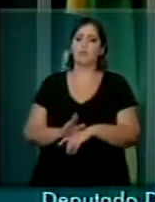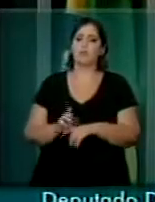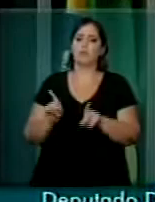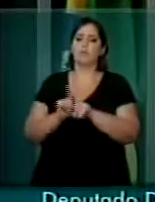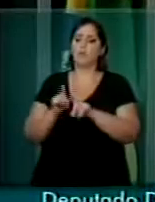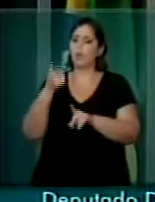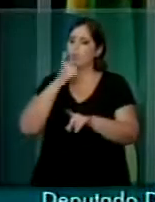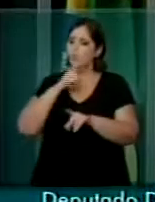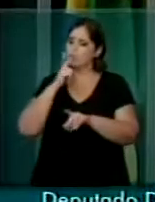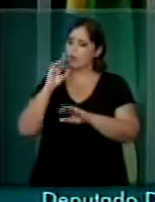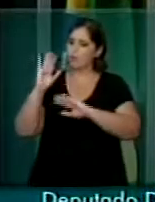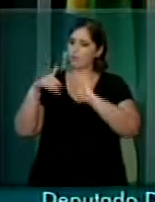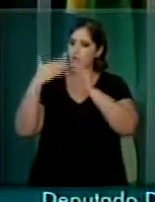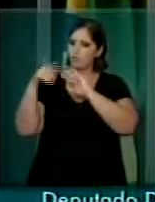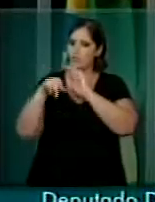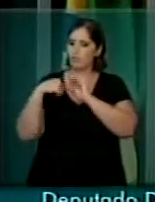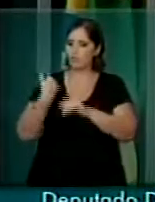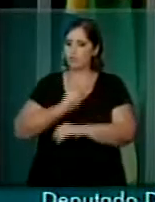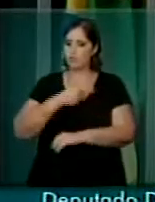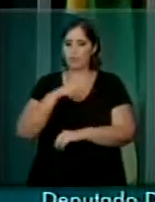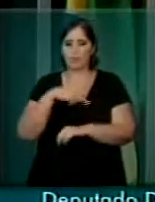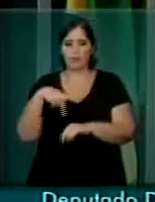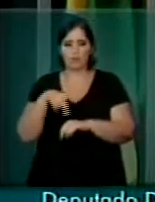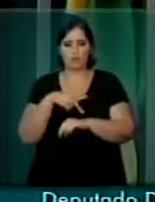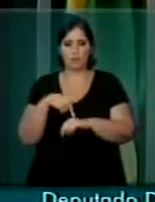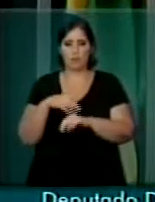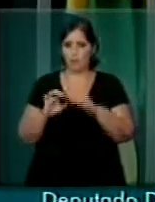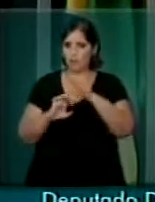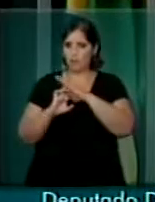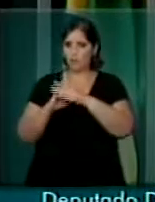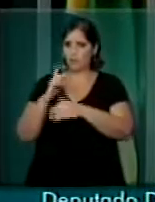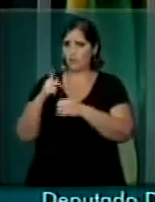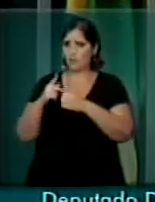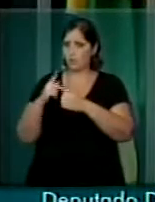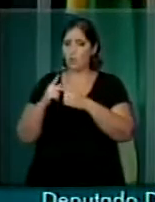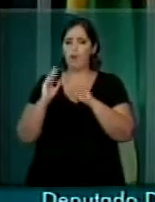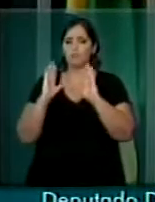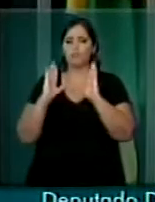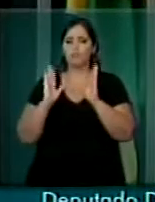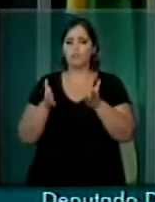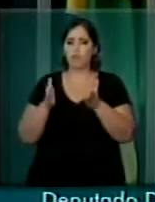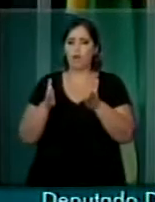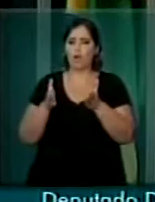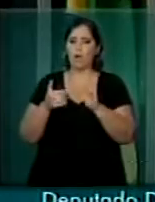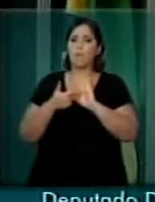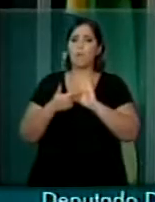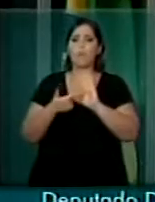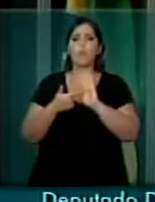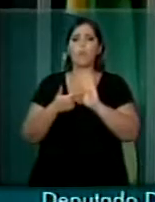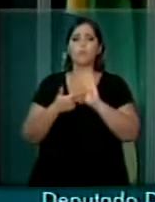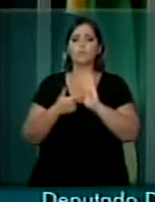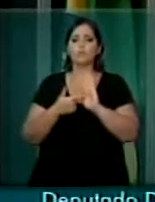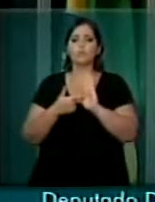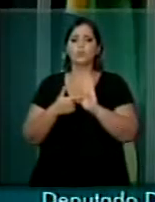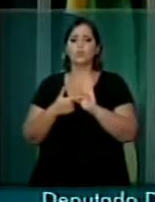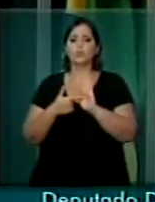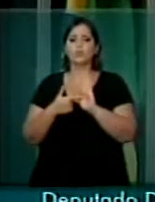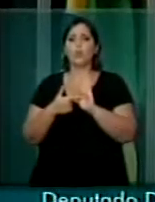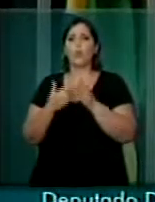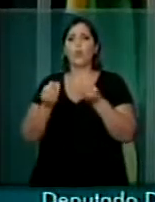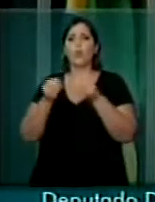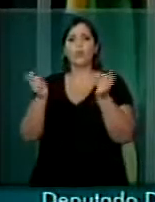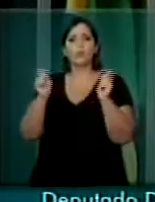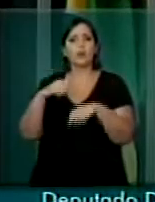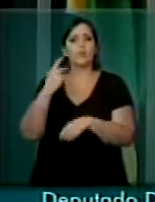desenvolvimento do nosso país. A Petrobras já deu mostras da sua